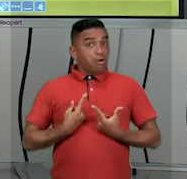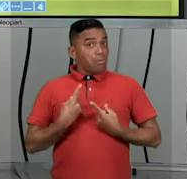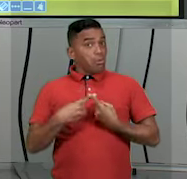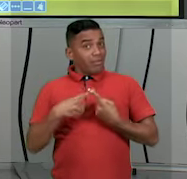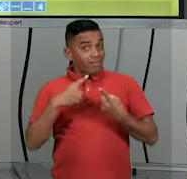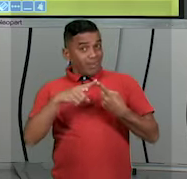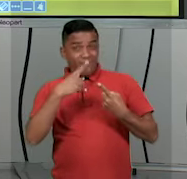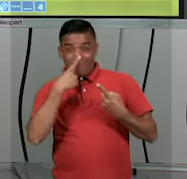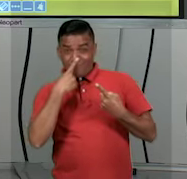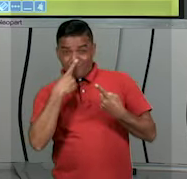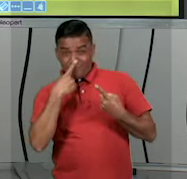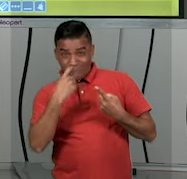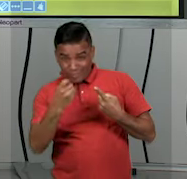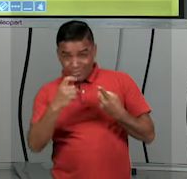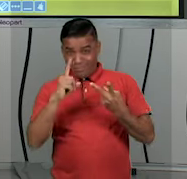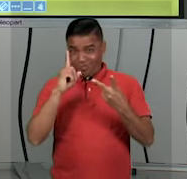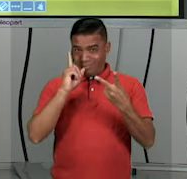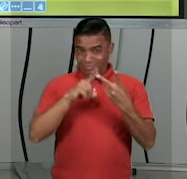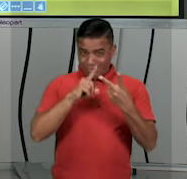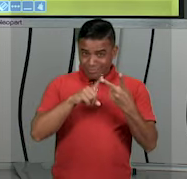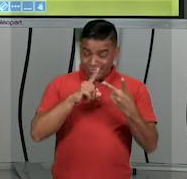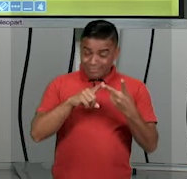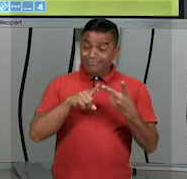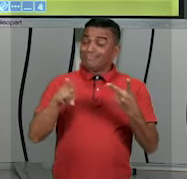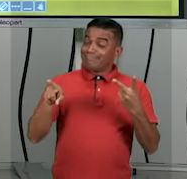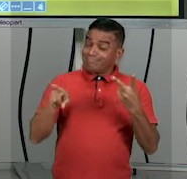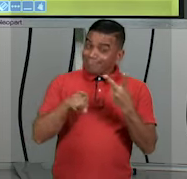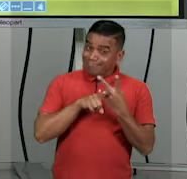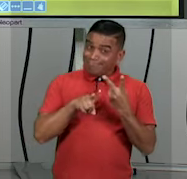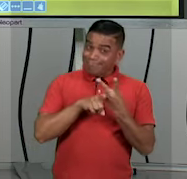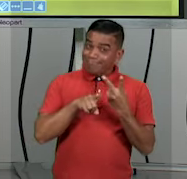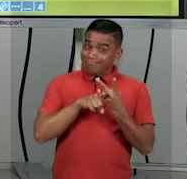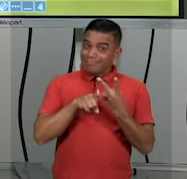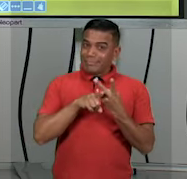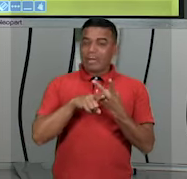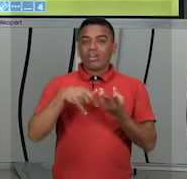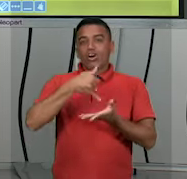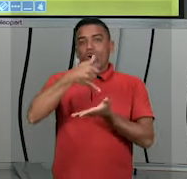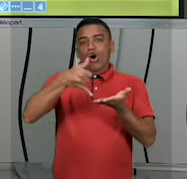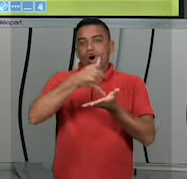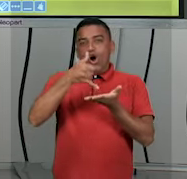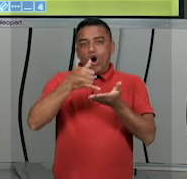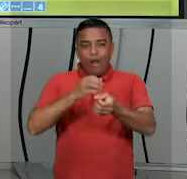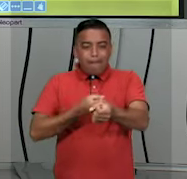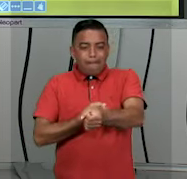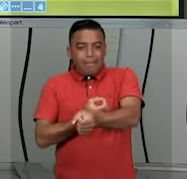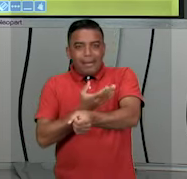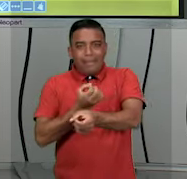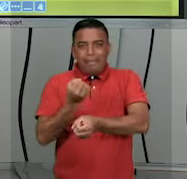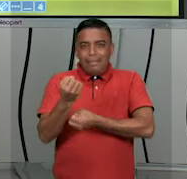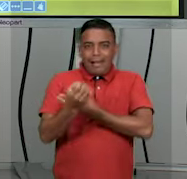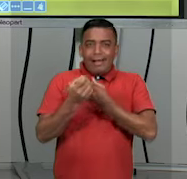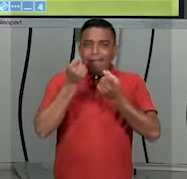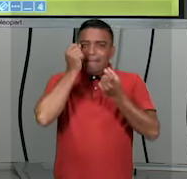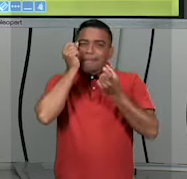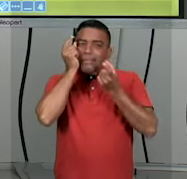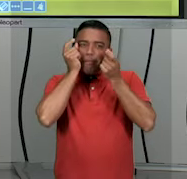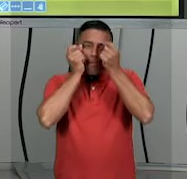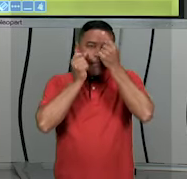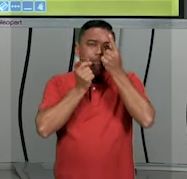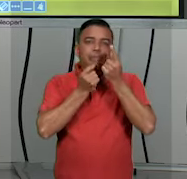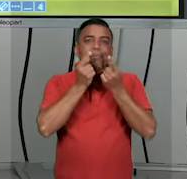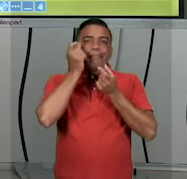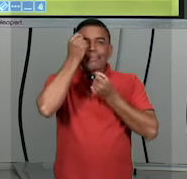que podem aparecer, quanto por causa da oleosidade da pele que pode trazer ali a